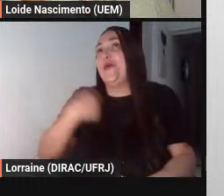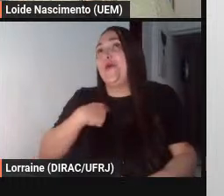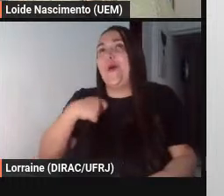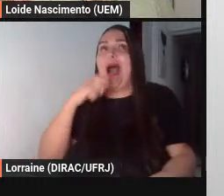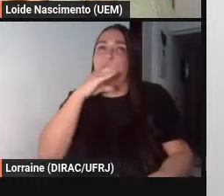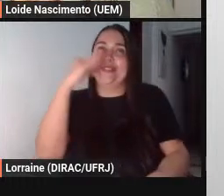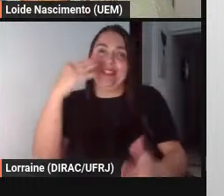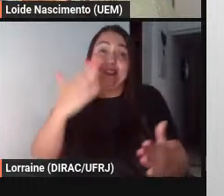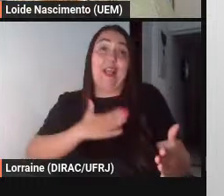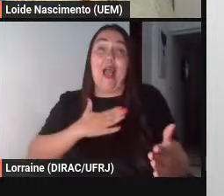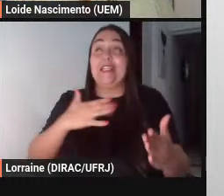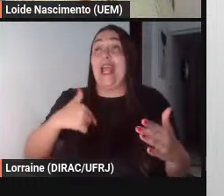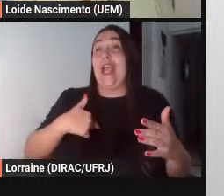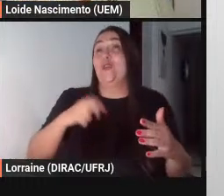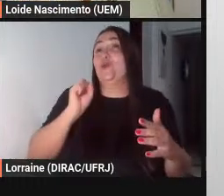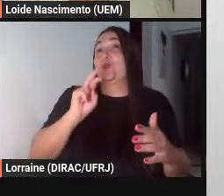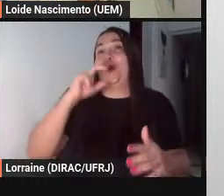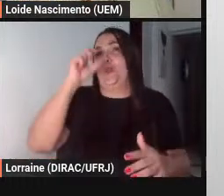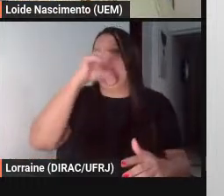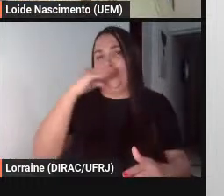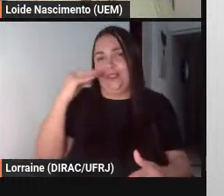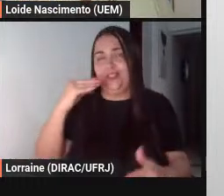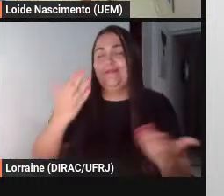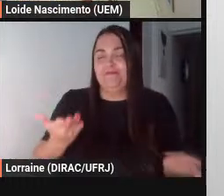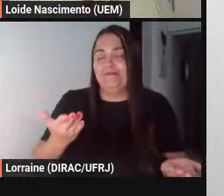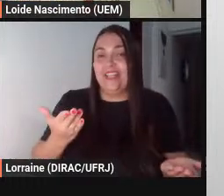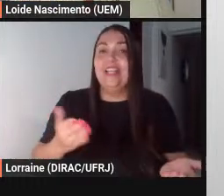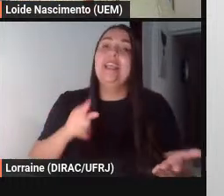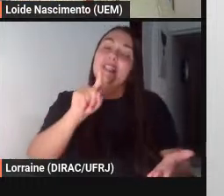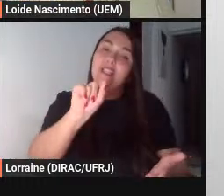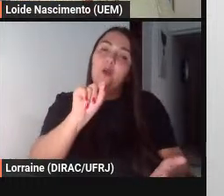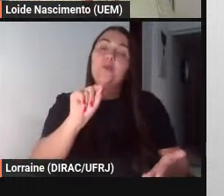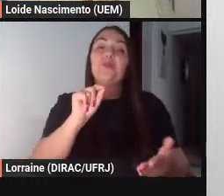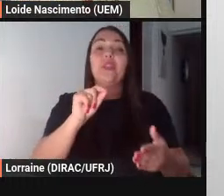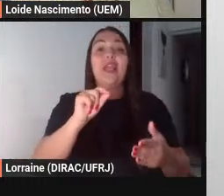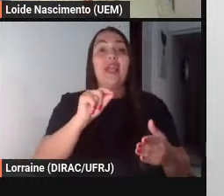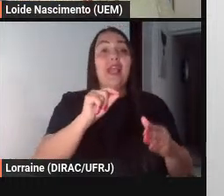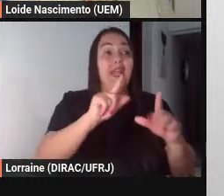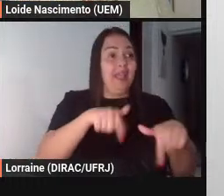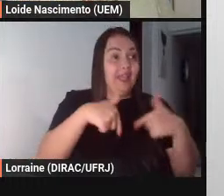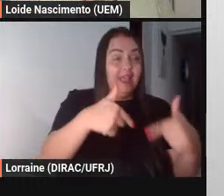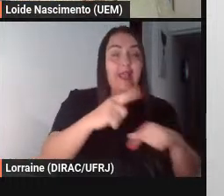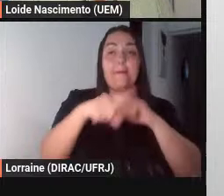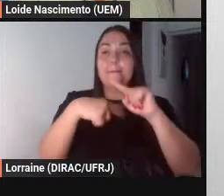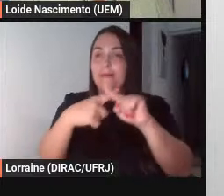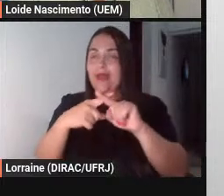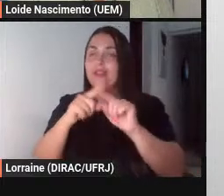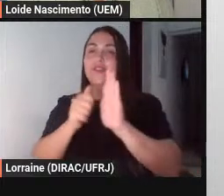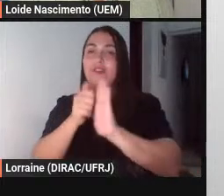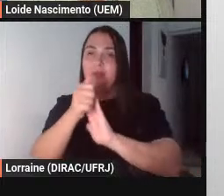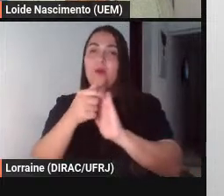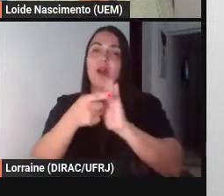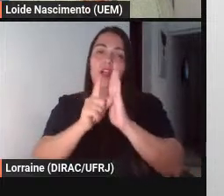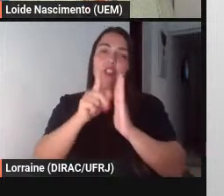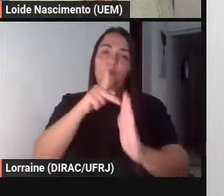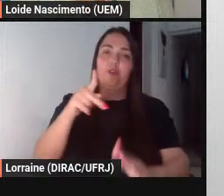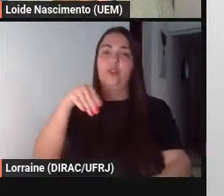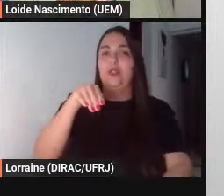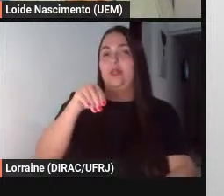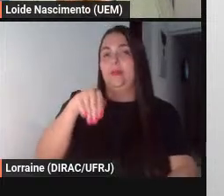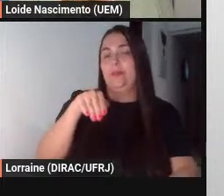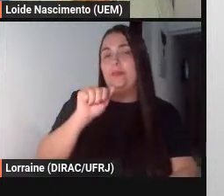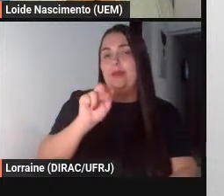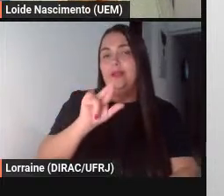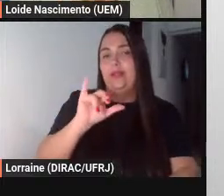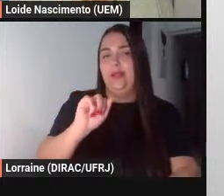adolescentes então pelo conceito de efeito fábula que a professora Maria Celeste também mostrou aí é possível